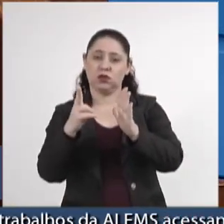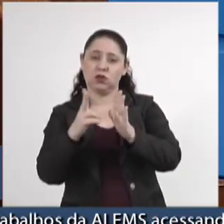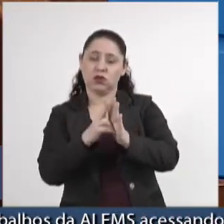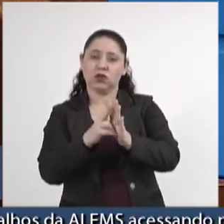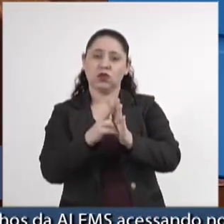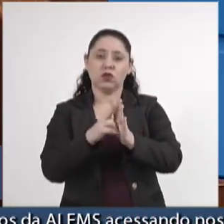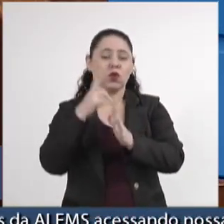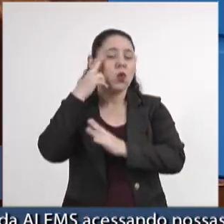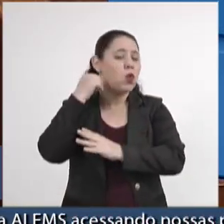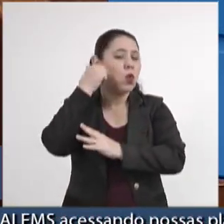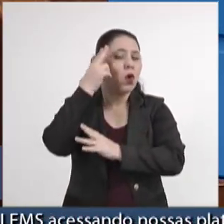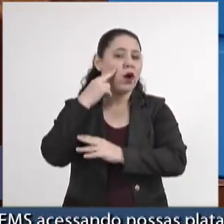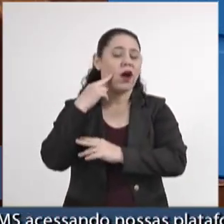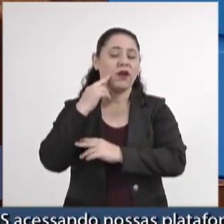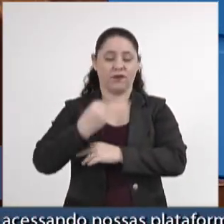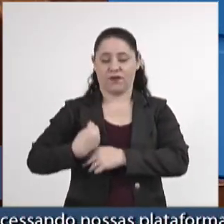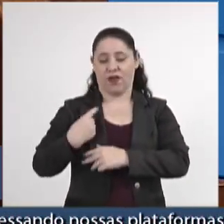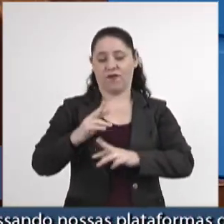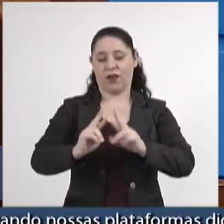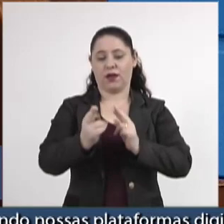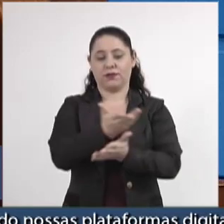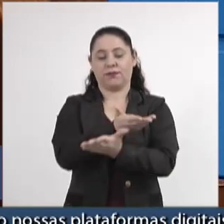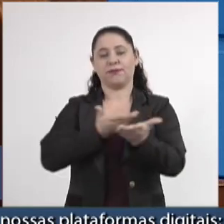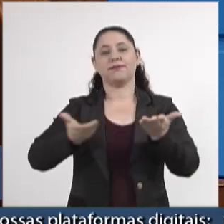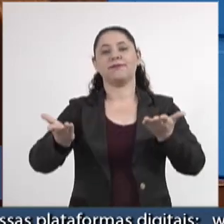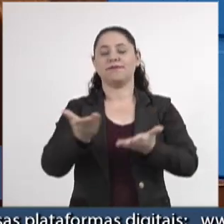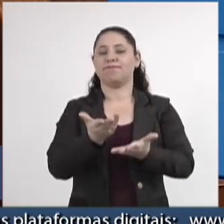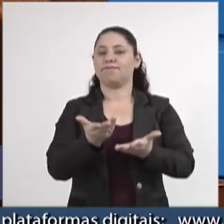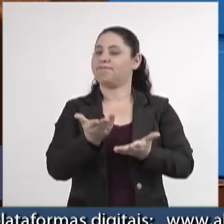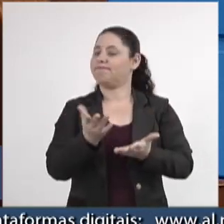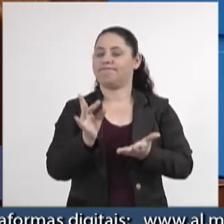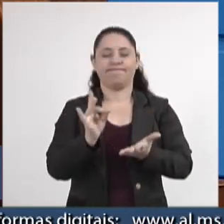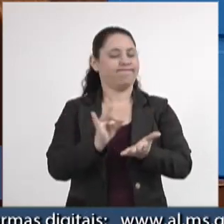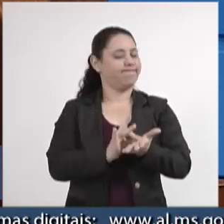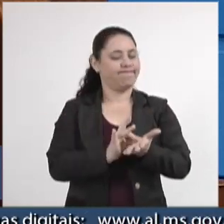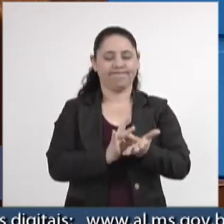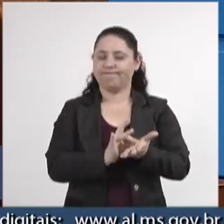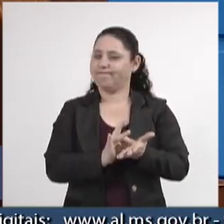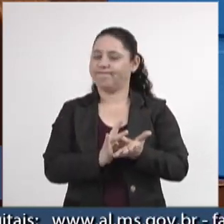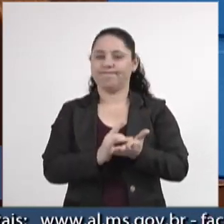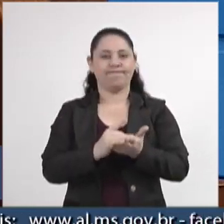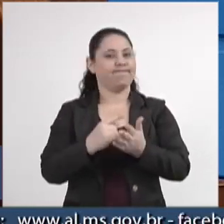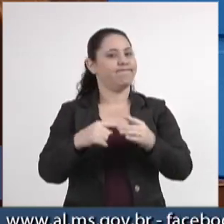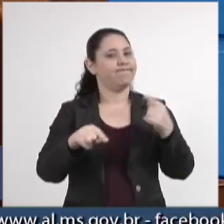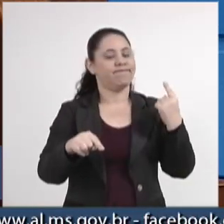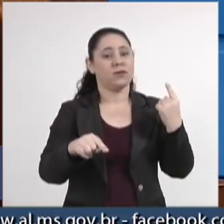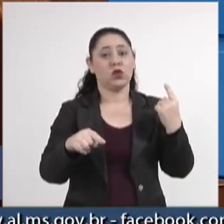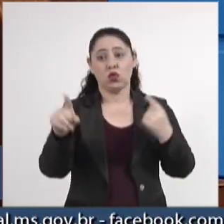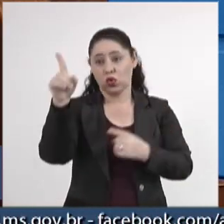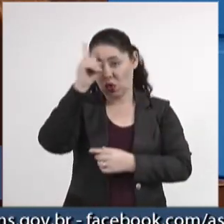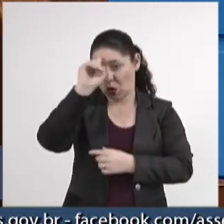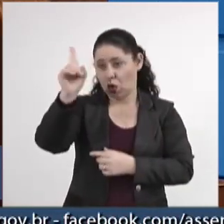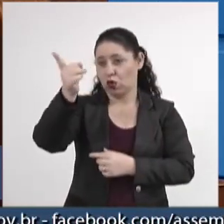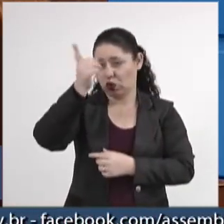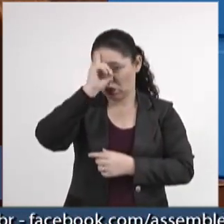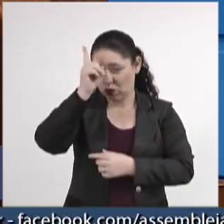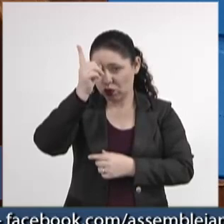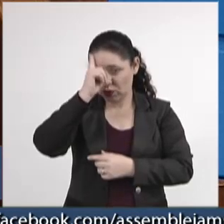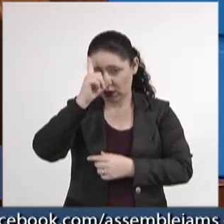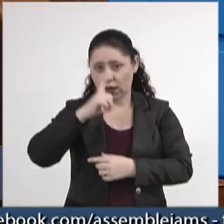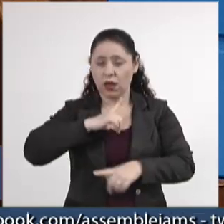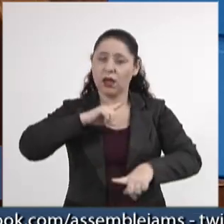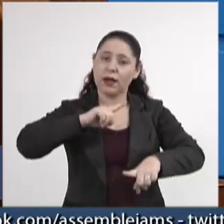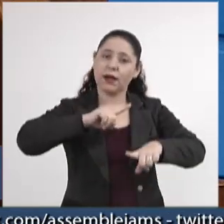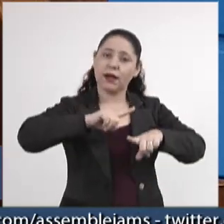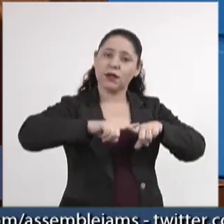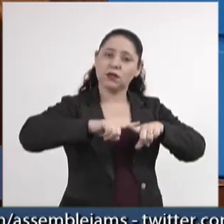vivem harmoniosamente. E isso não é verdade. Todos os dias nós temos casos